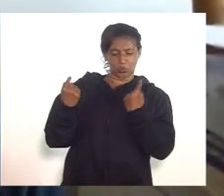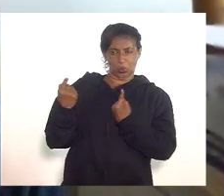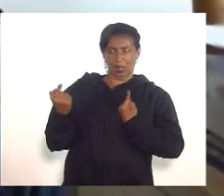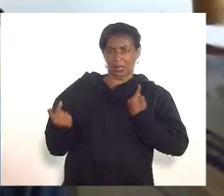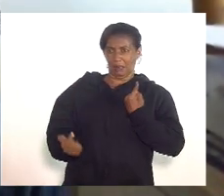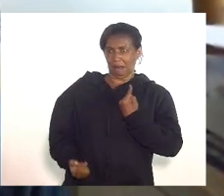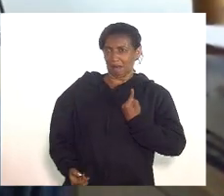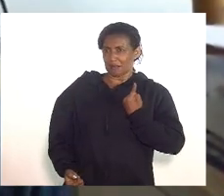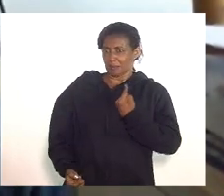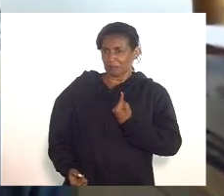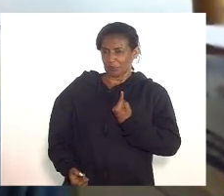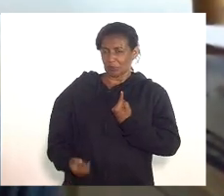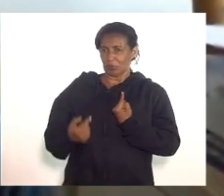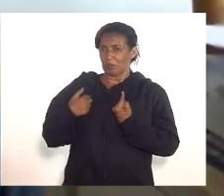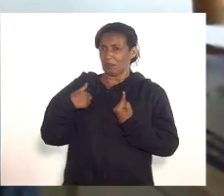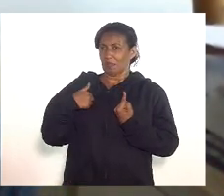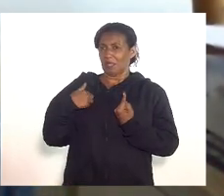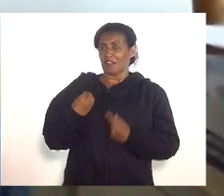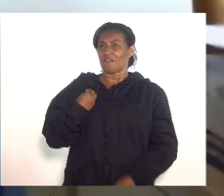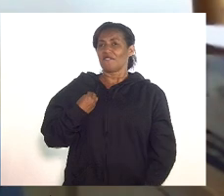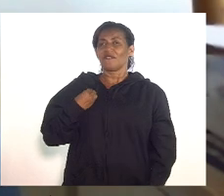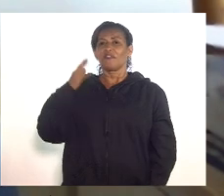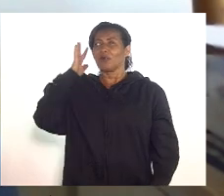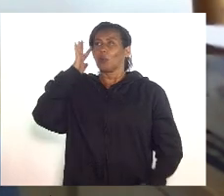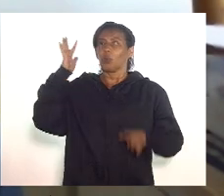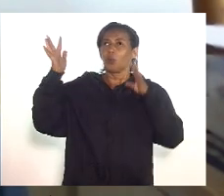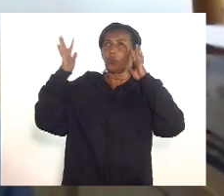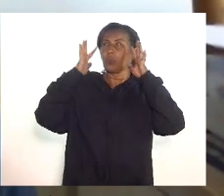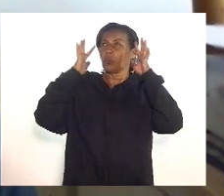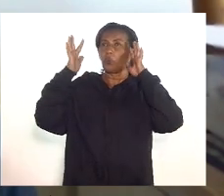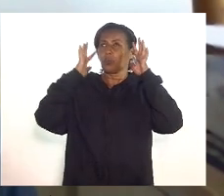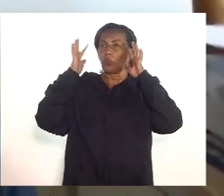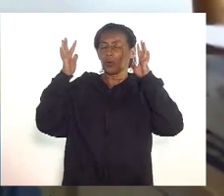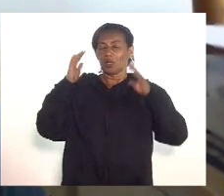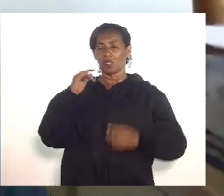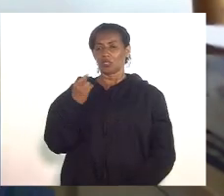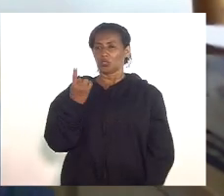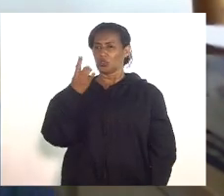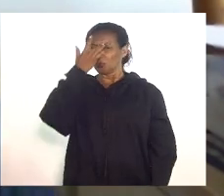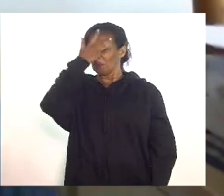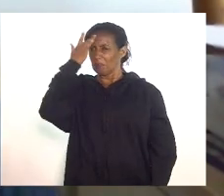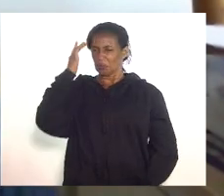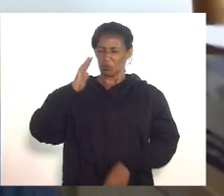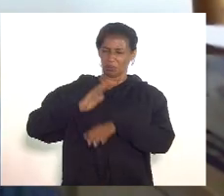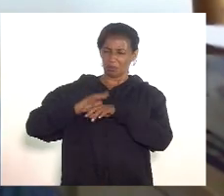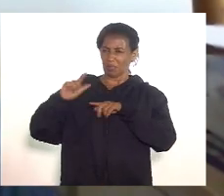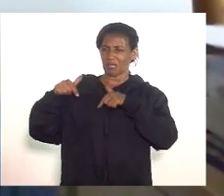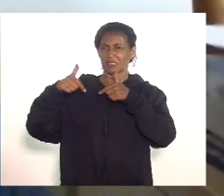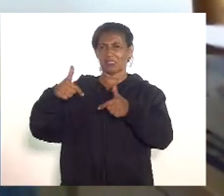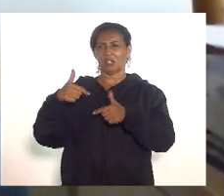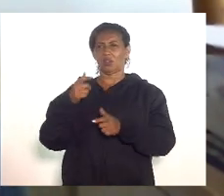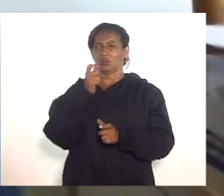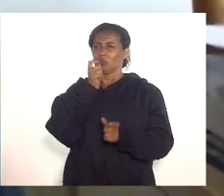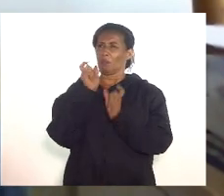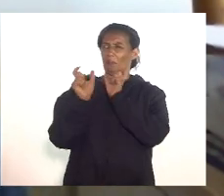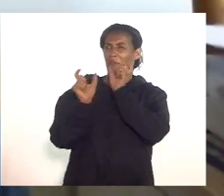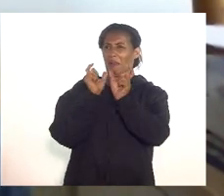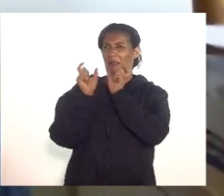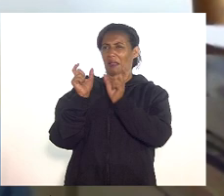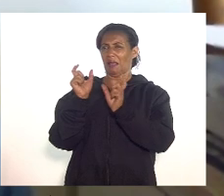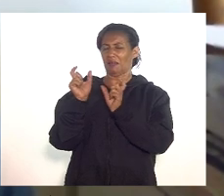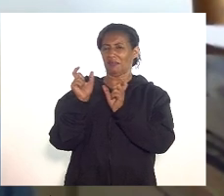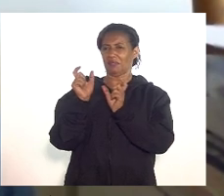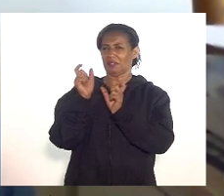mercê dos delírios e desmandos de alguém que por atos e palavras renunciou